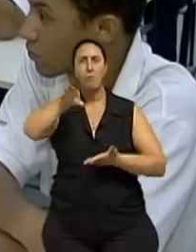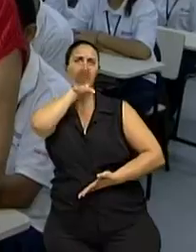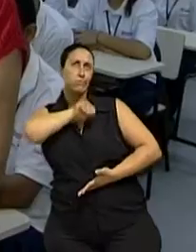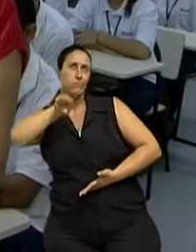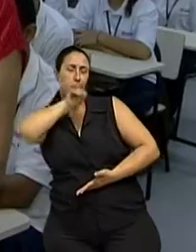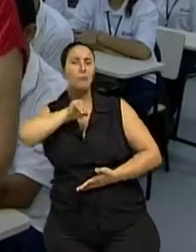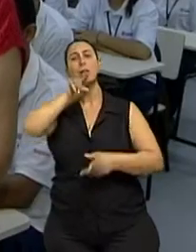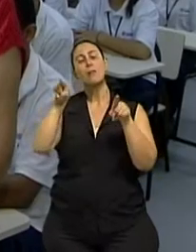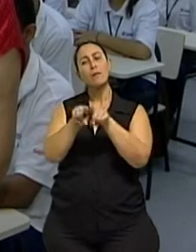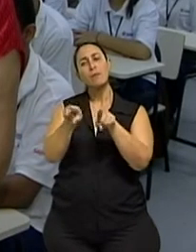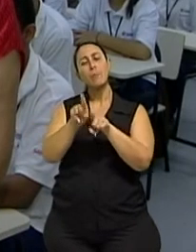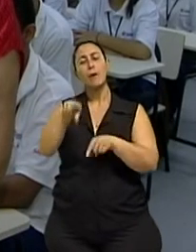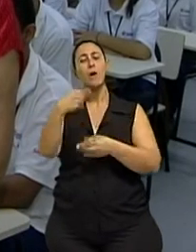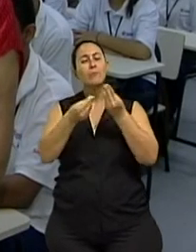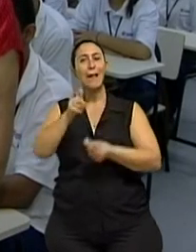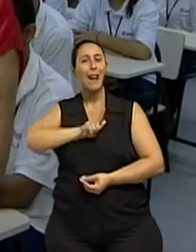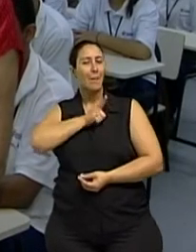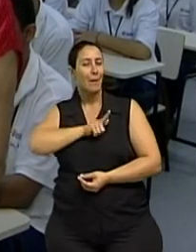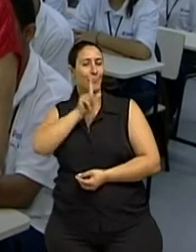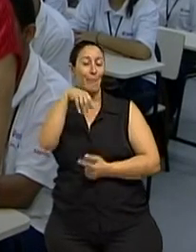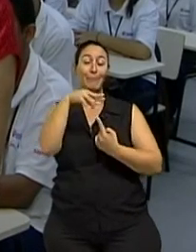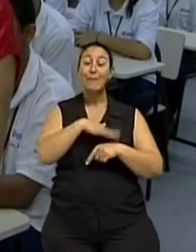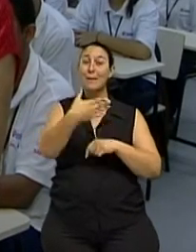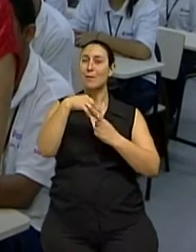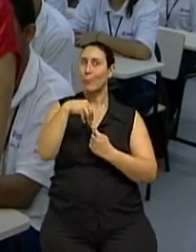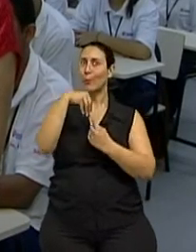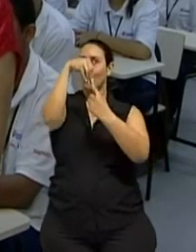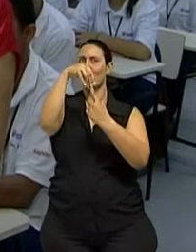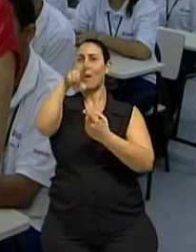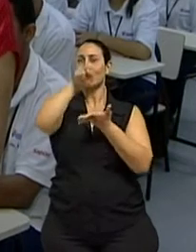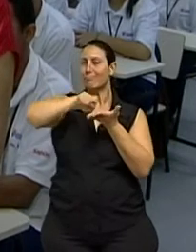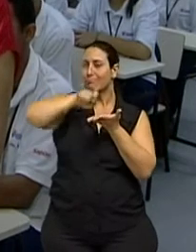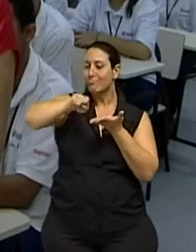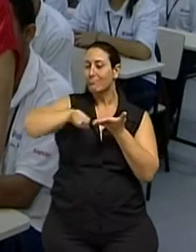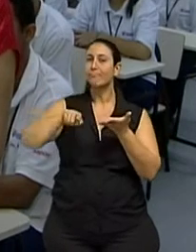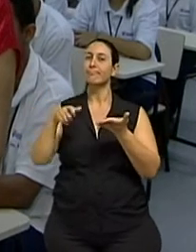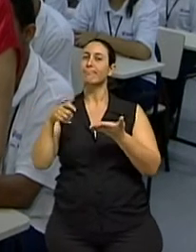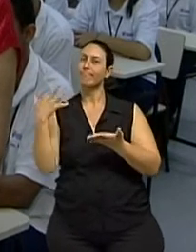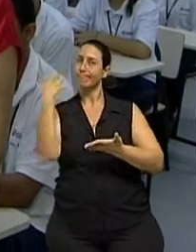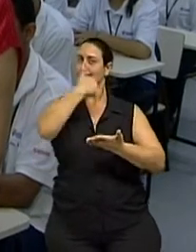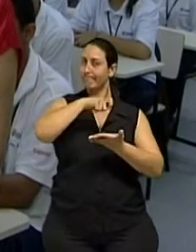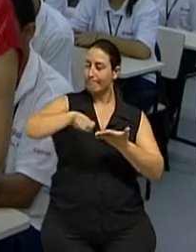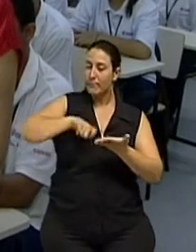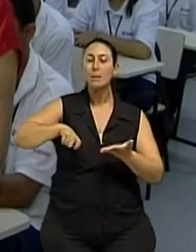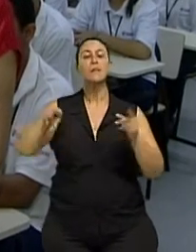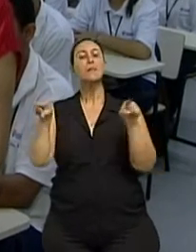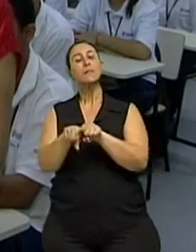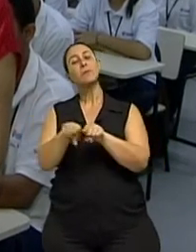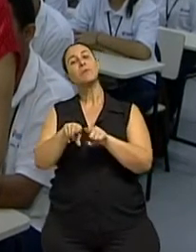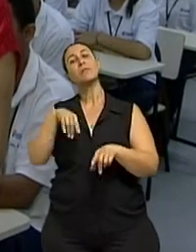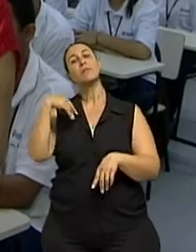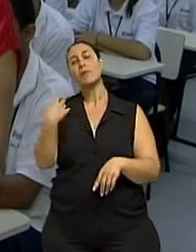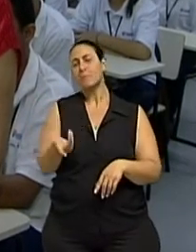tópicos de gramática, aqueles mais necessários, que são a grafia, principalmente a grafia. Trabalhamos com outros